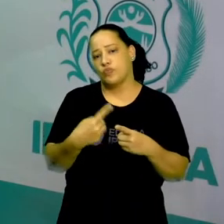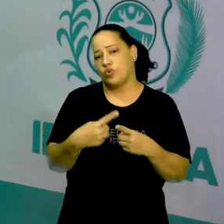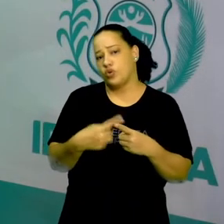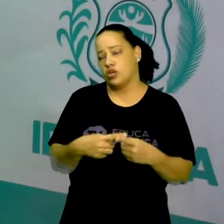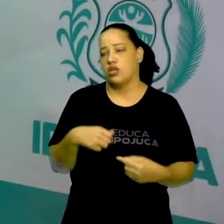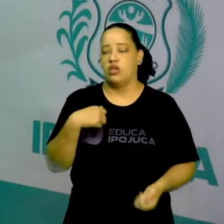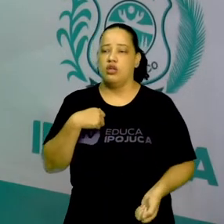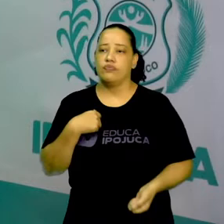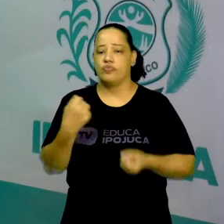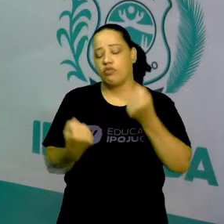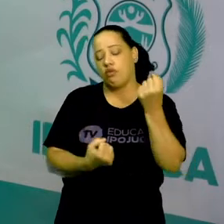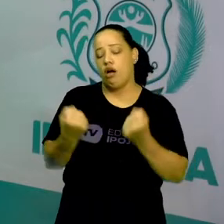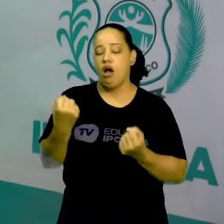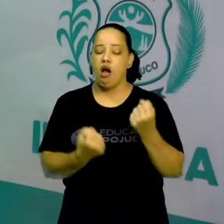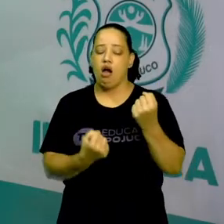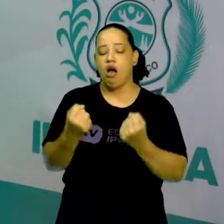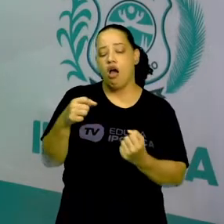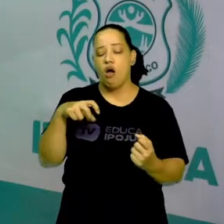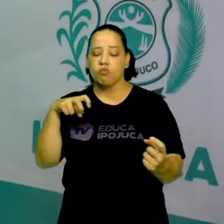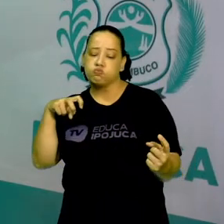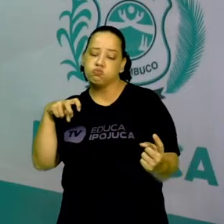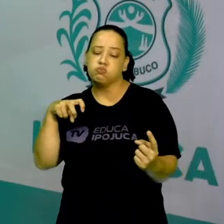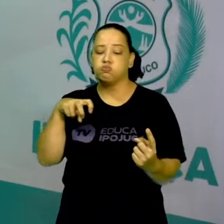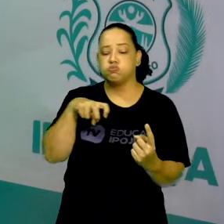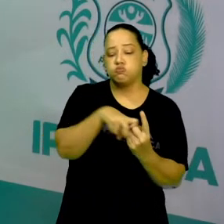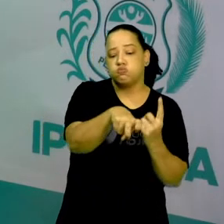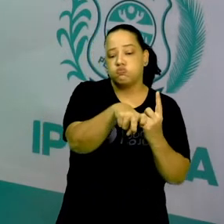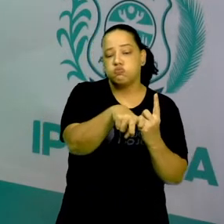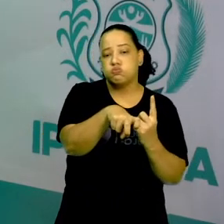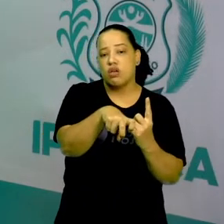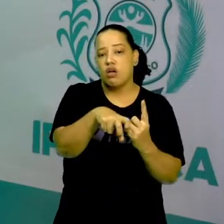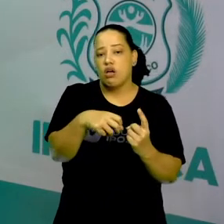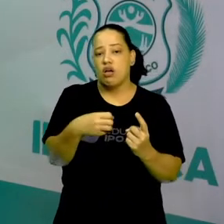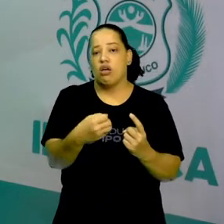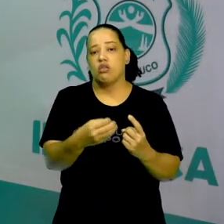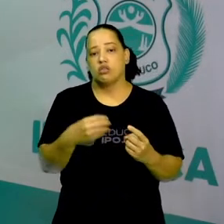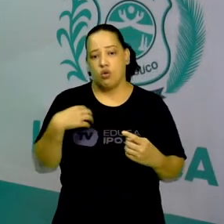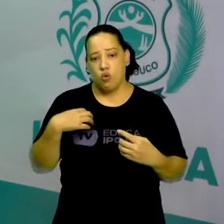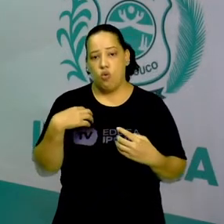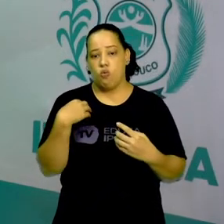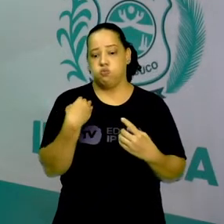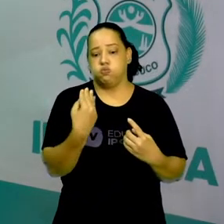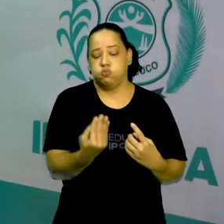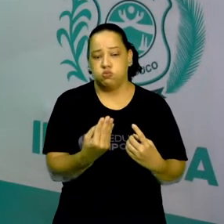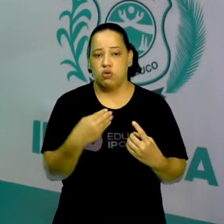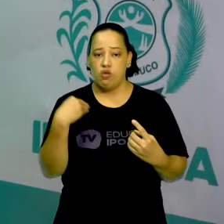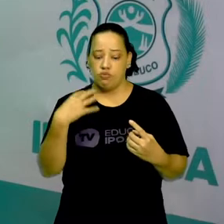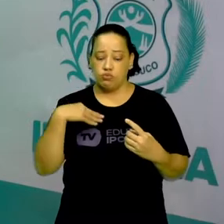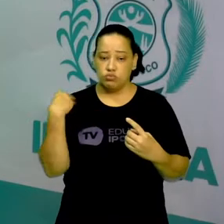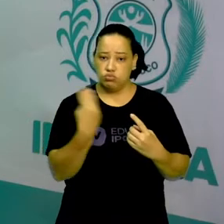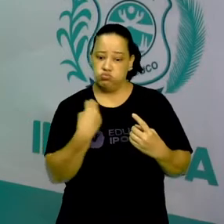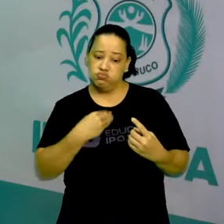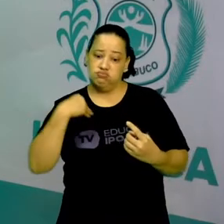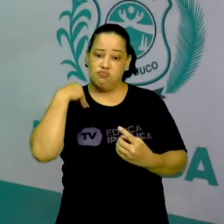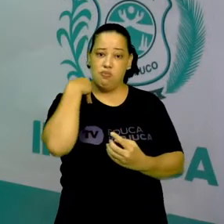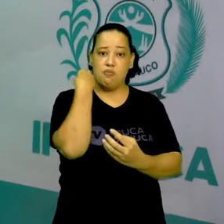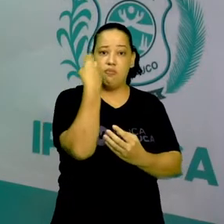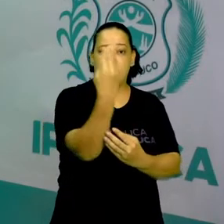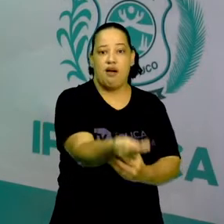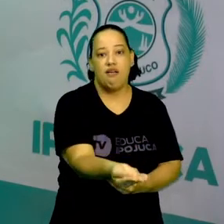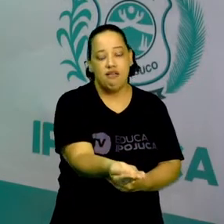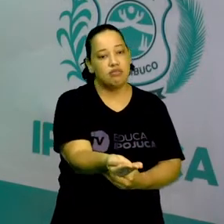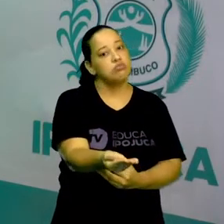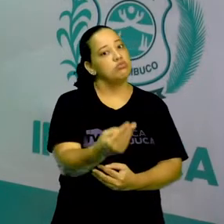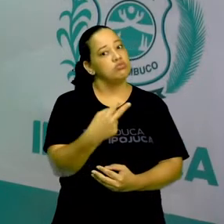um choque entre um carro e outro, o nosso corpo não seja lançado para frente.